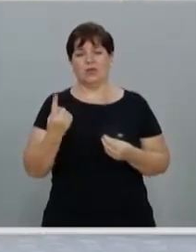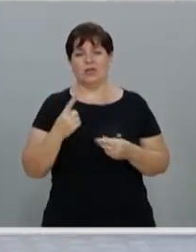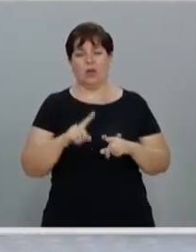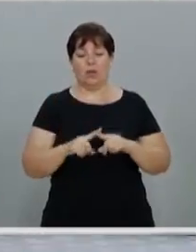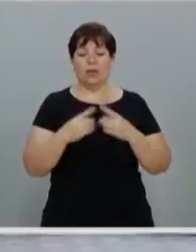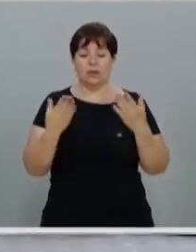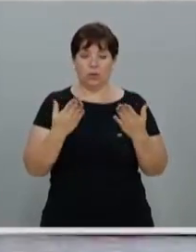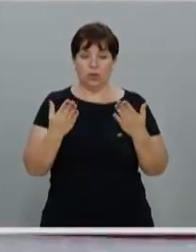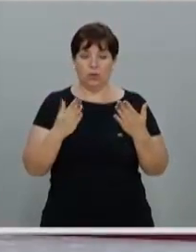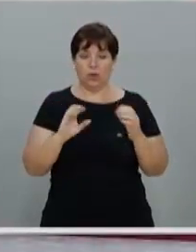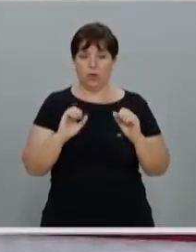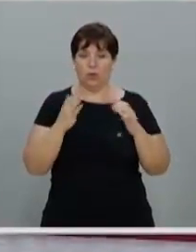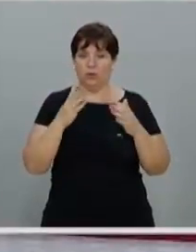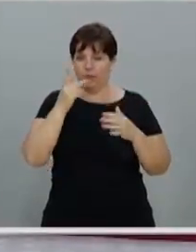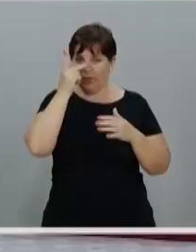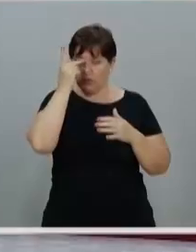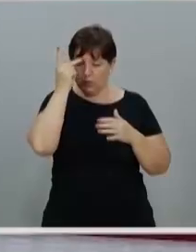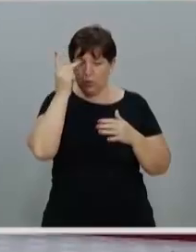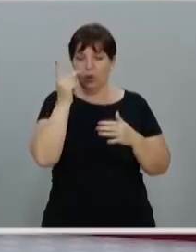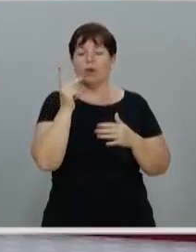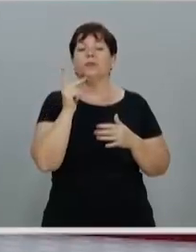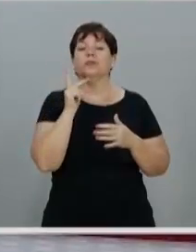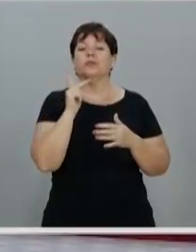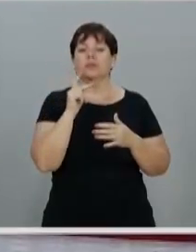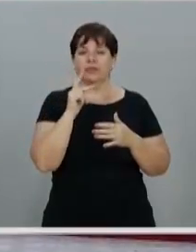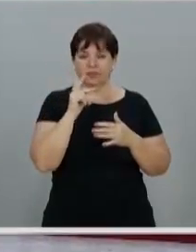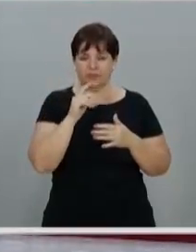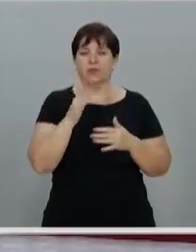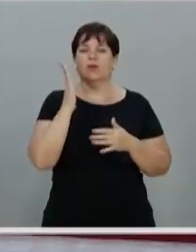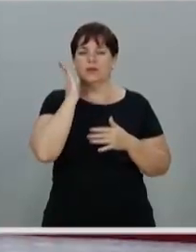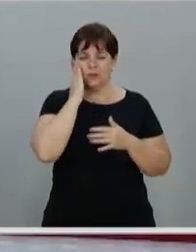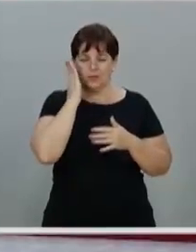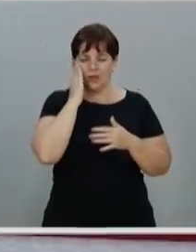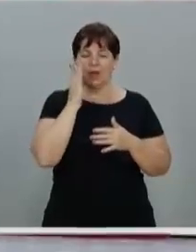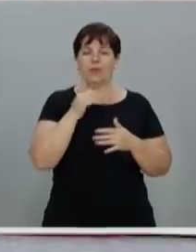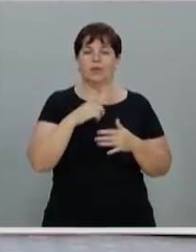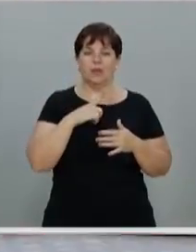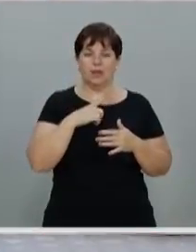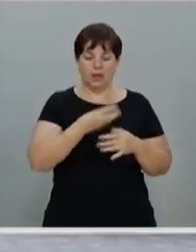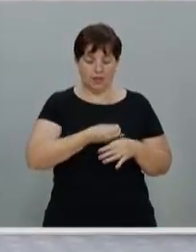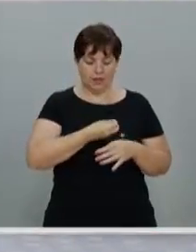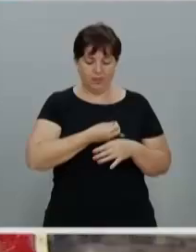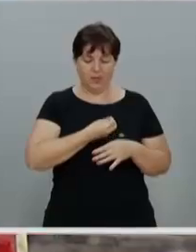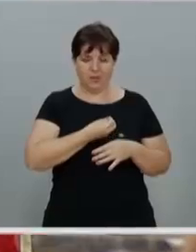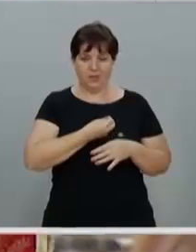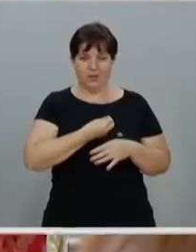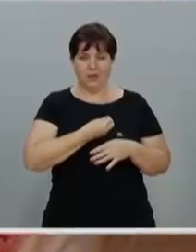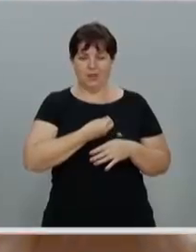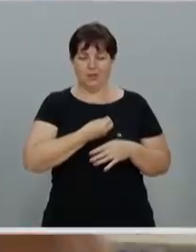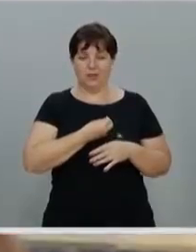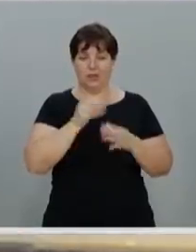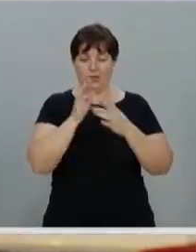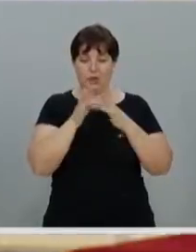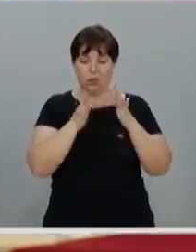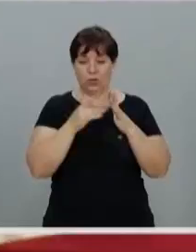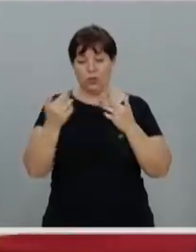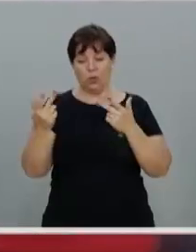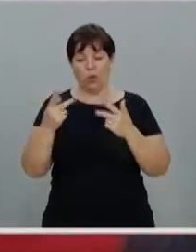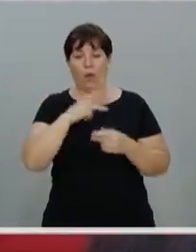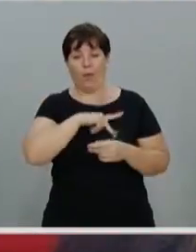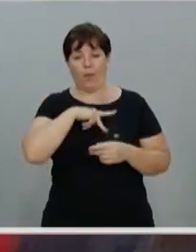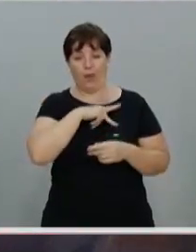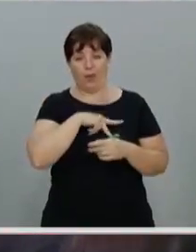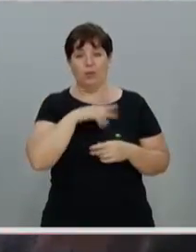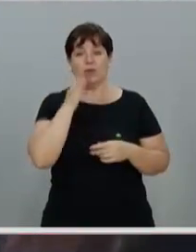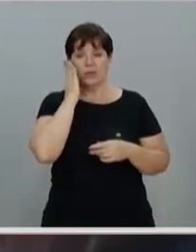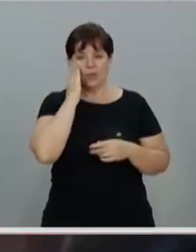momento em que cada um de nós, reconhecendo a presença de Jesus, Como Paulo também reconheceu a presença de